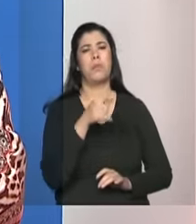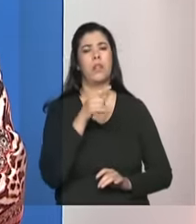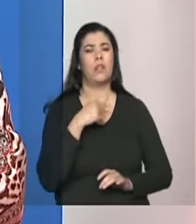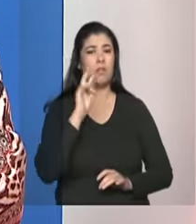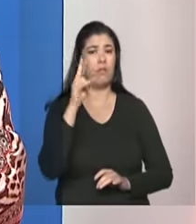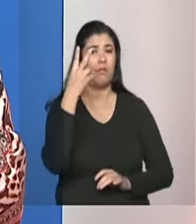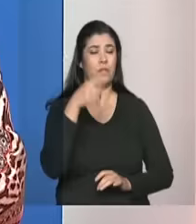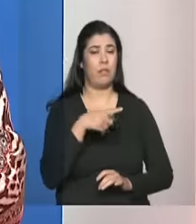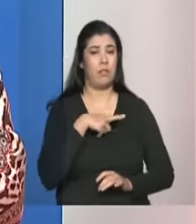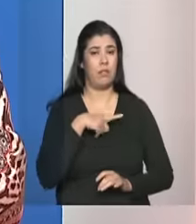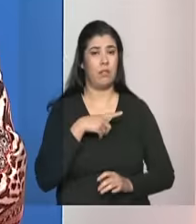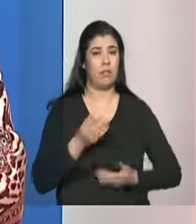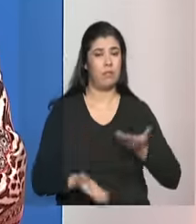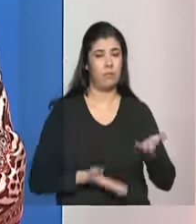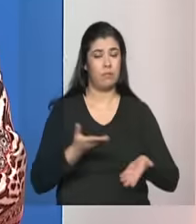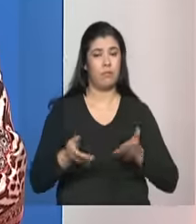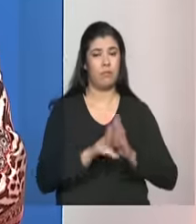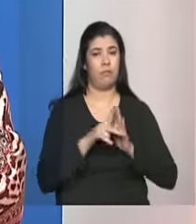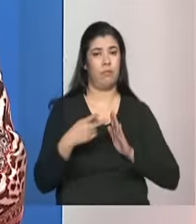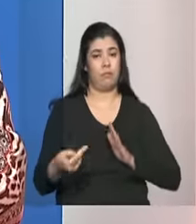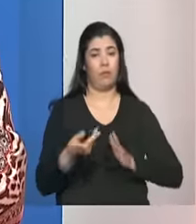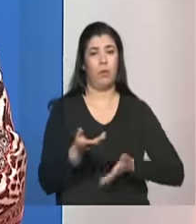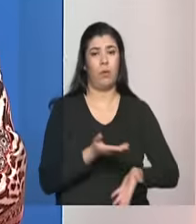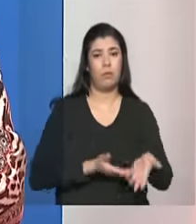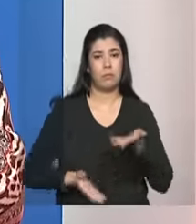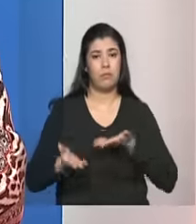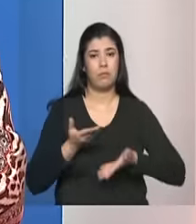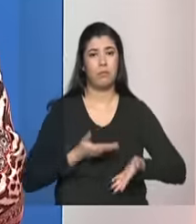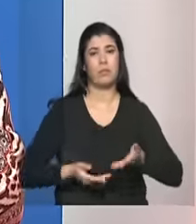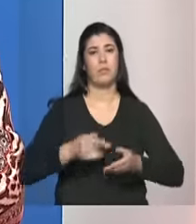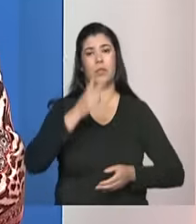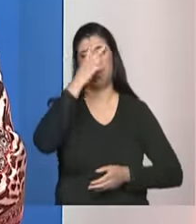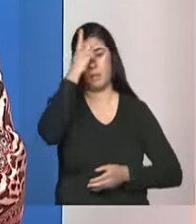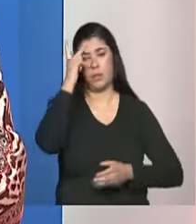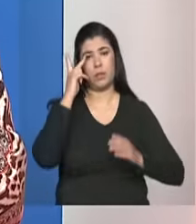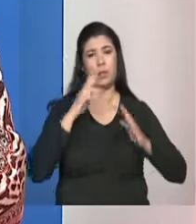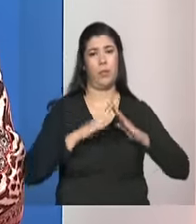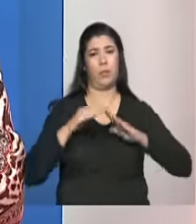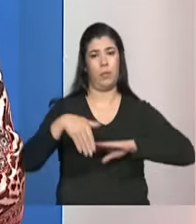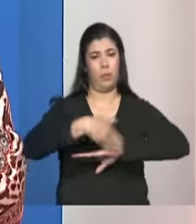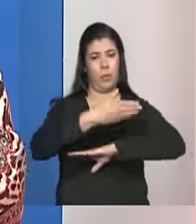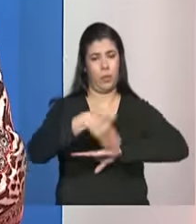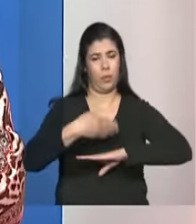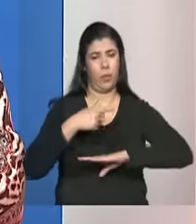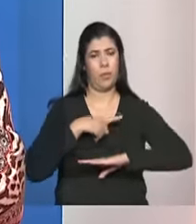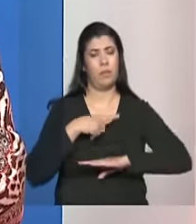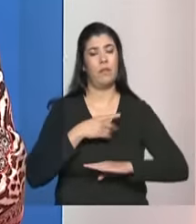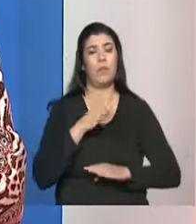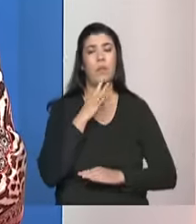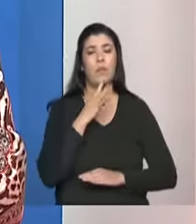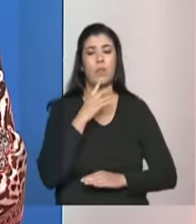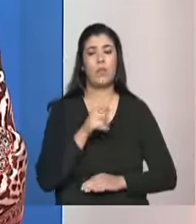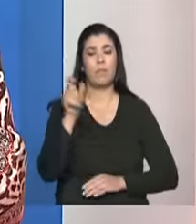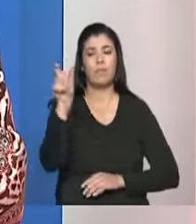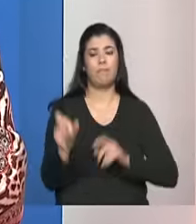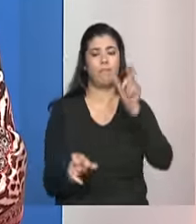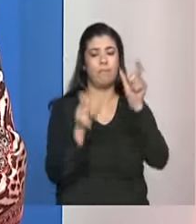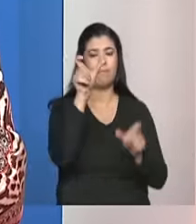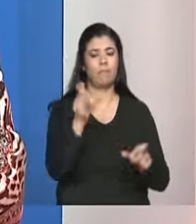atendam essas pessoas, profissionais envolvidos no atendimento dessas pessoas, que a gente vai conhecer a história de cada um